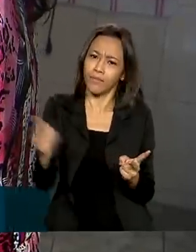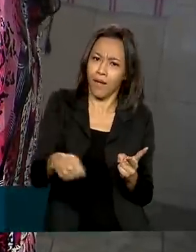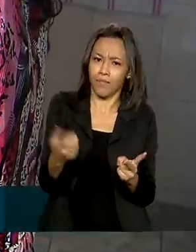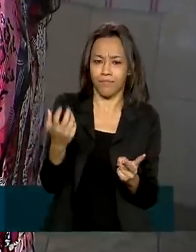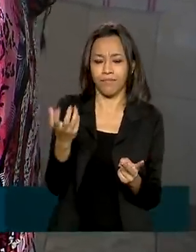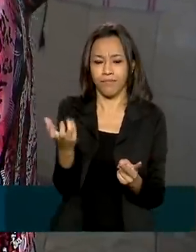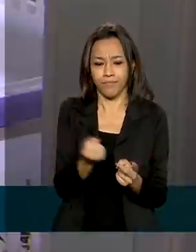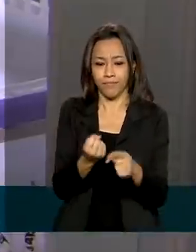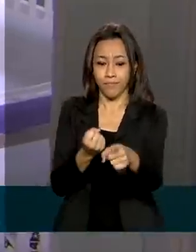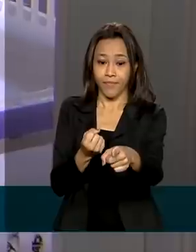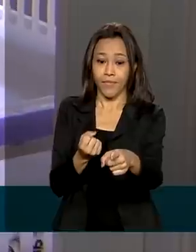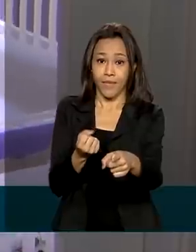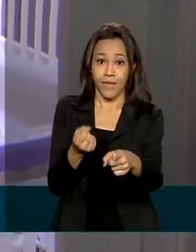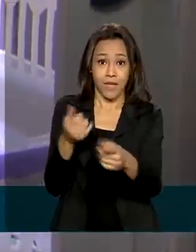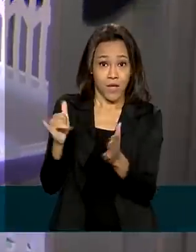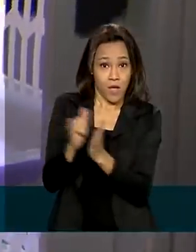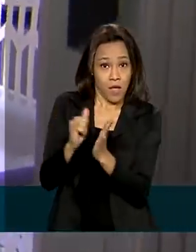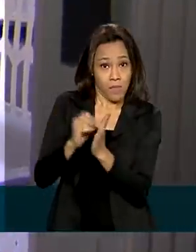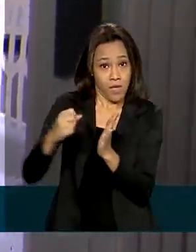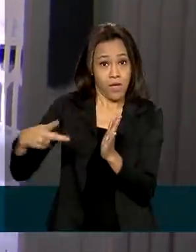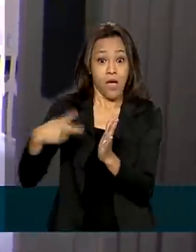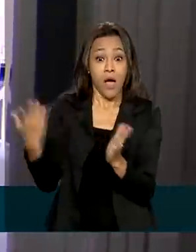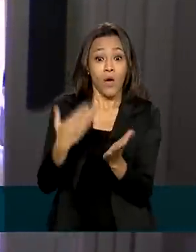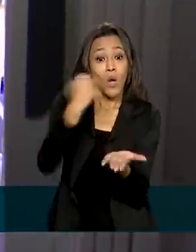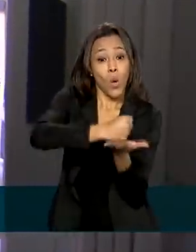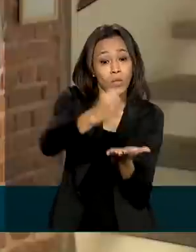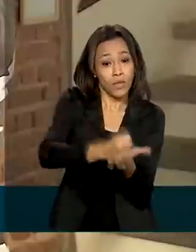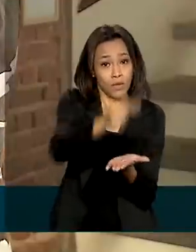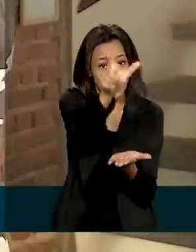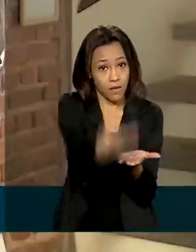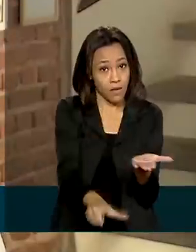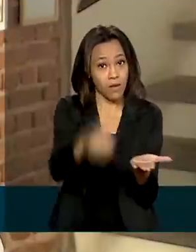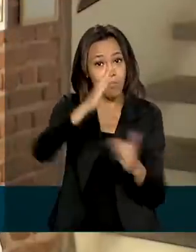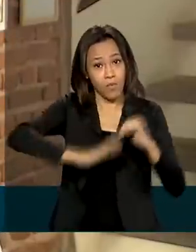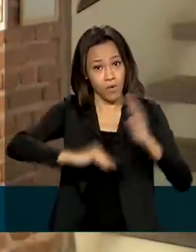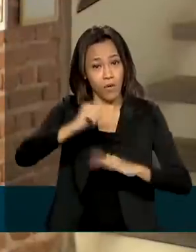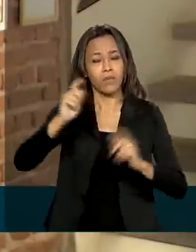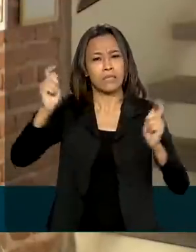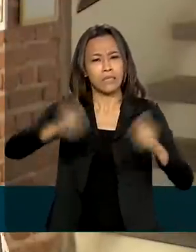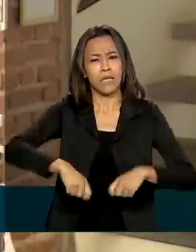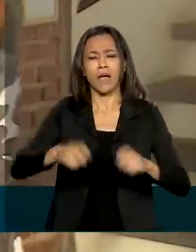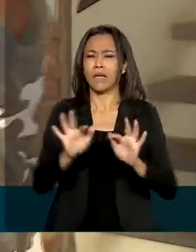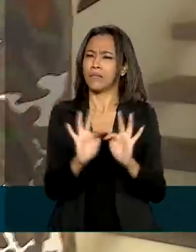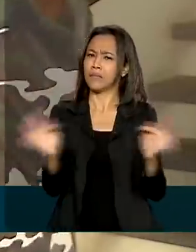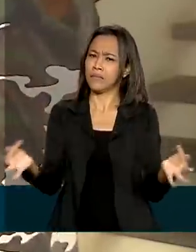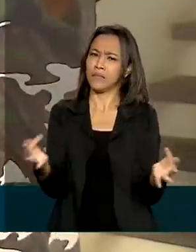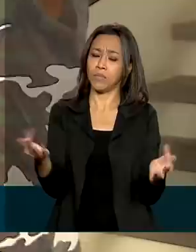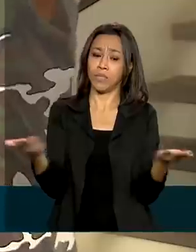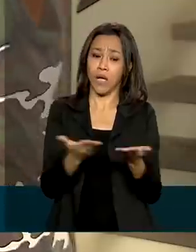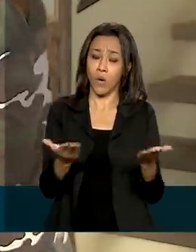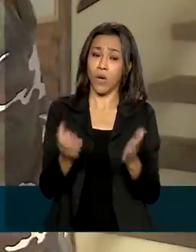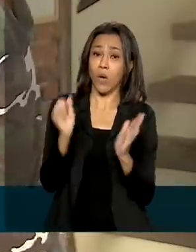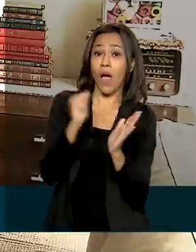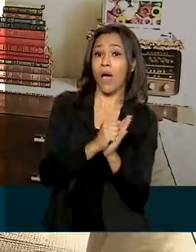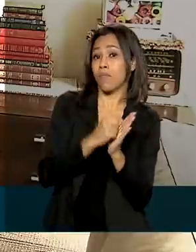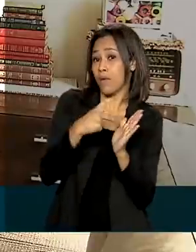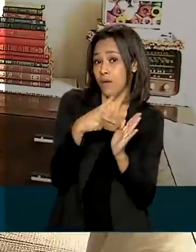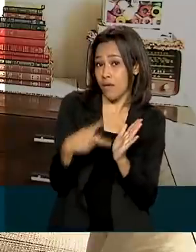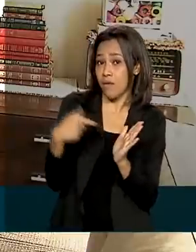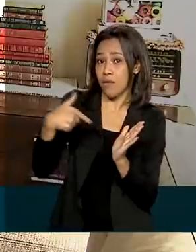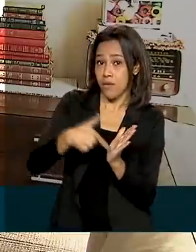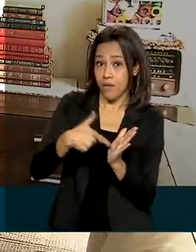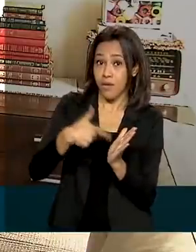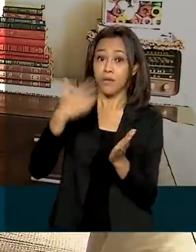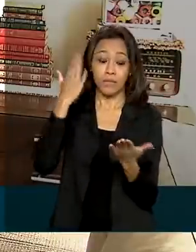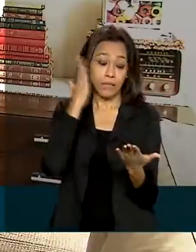Contratar agora um trabalhador doméstico ficou mais simples e desburocratizado. O aplicativo vai possibilitar